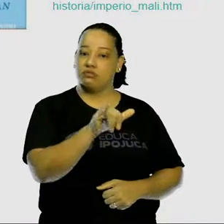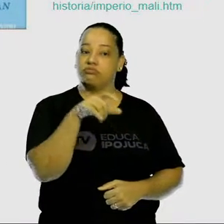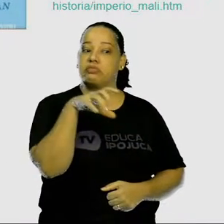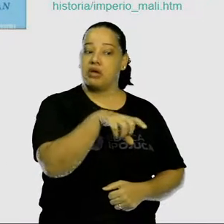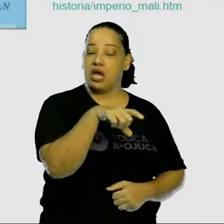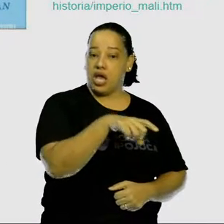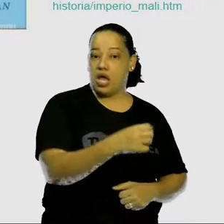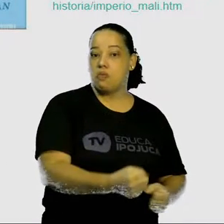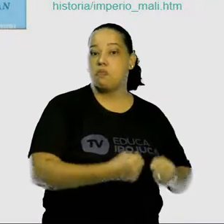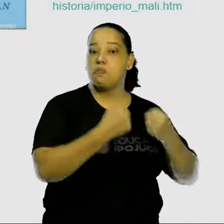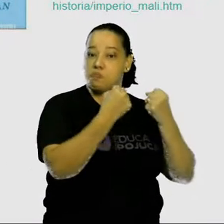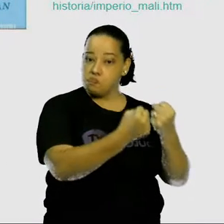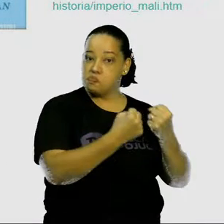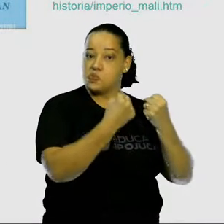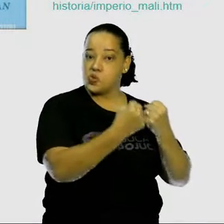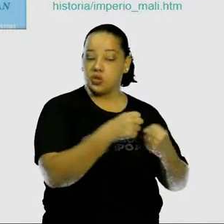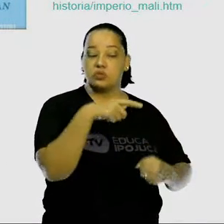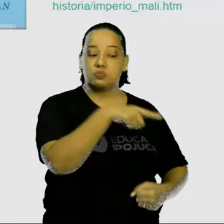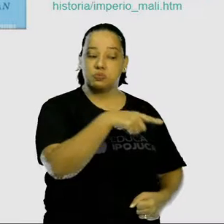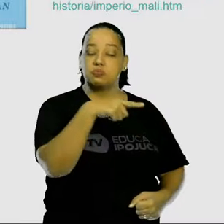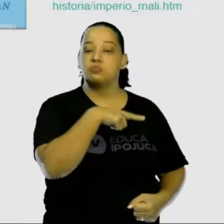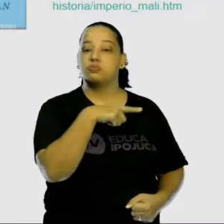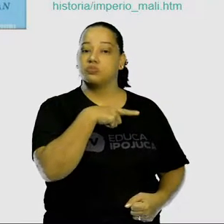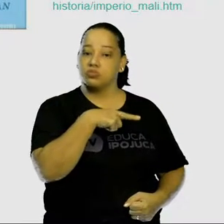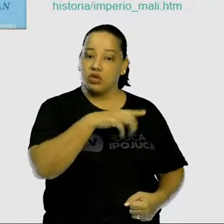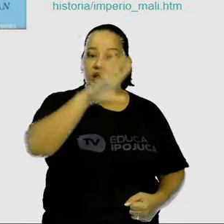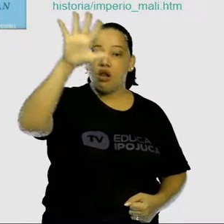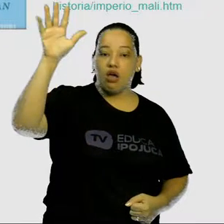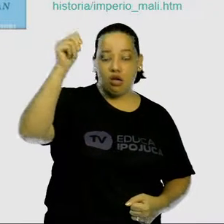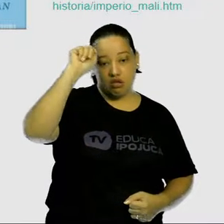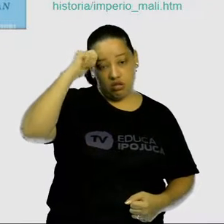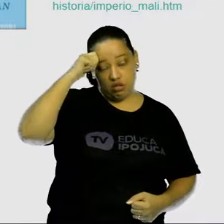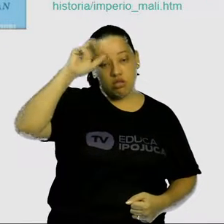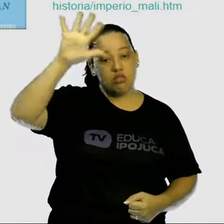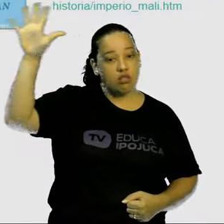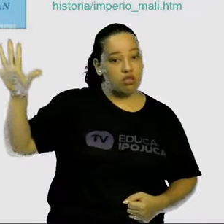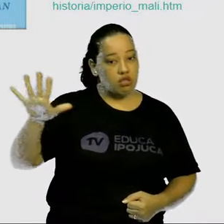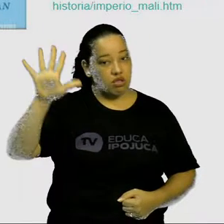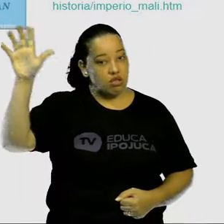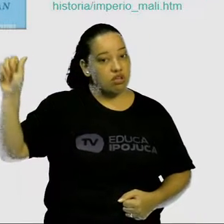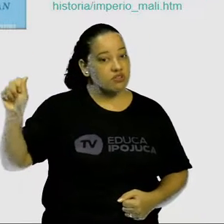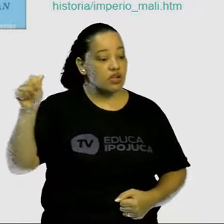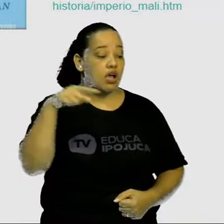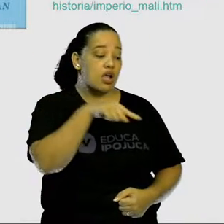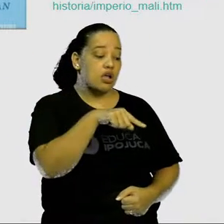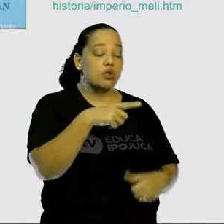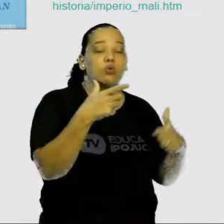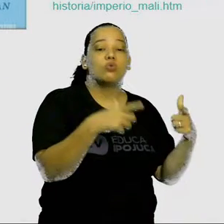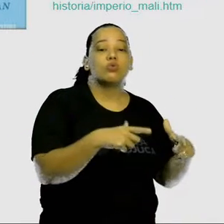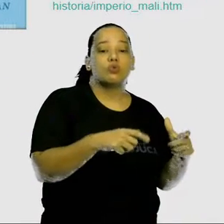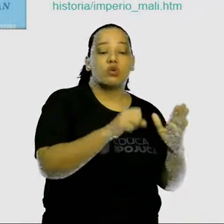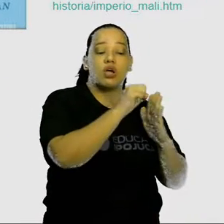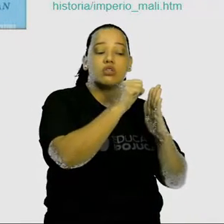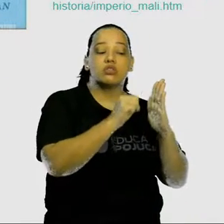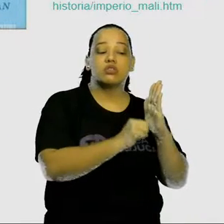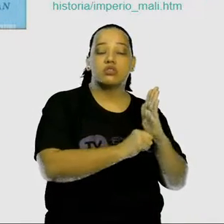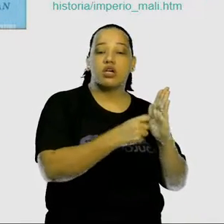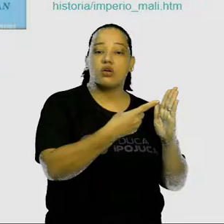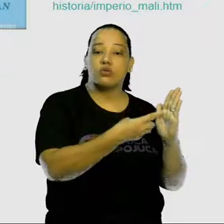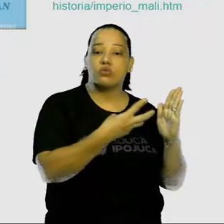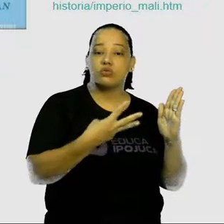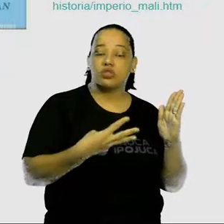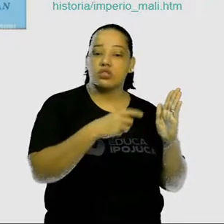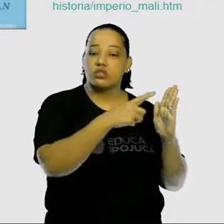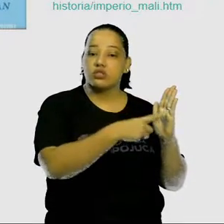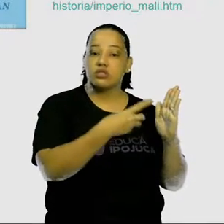império que existiu ali na África por volta dos séculos XIII e XIV. Ali mais ou menos